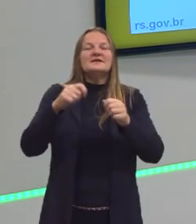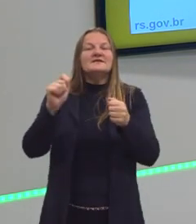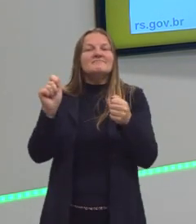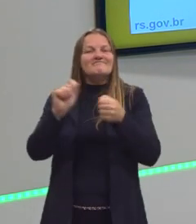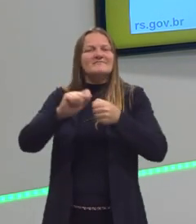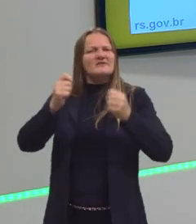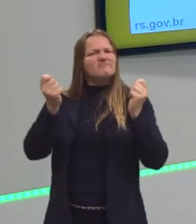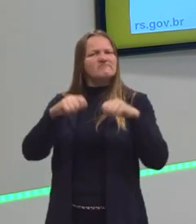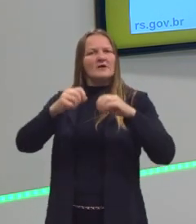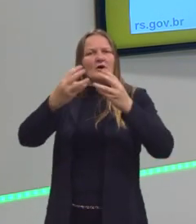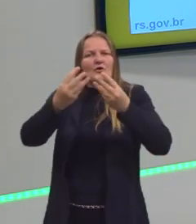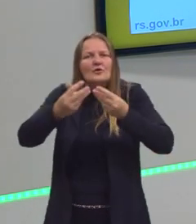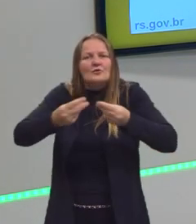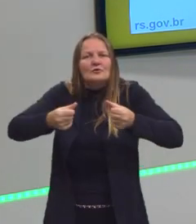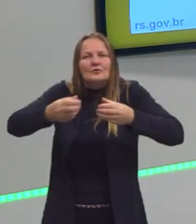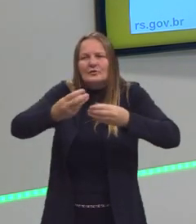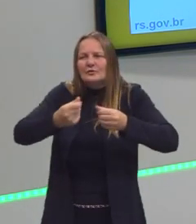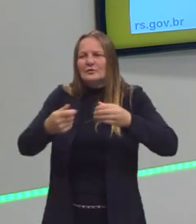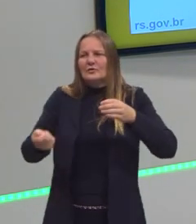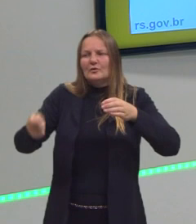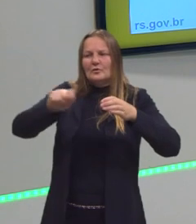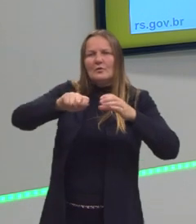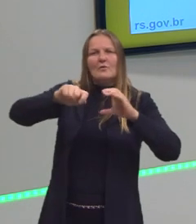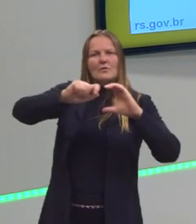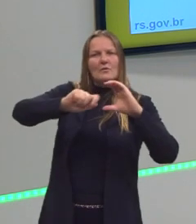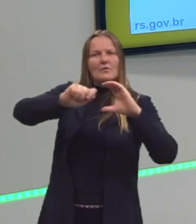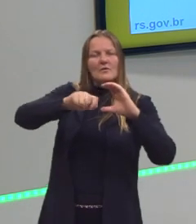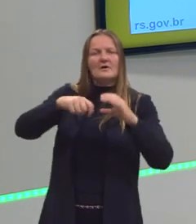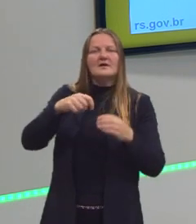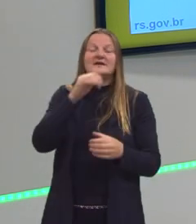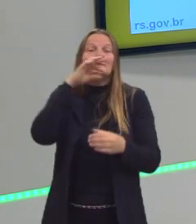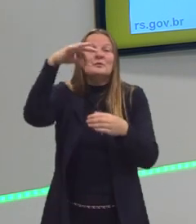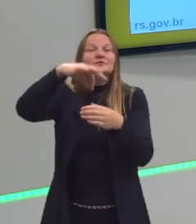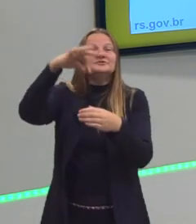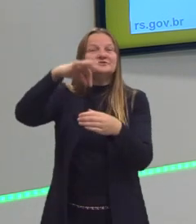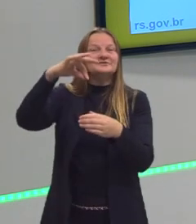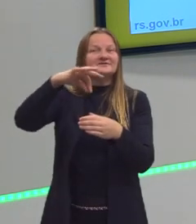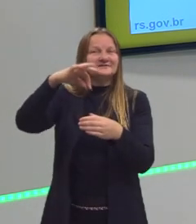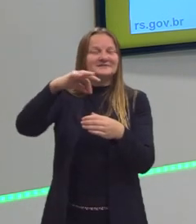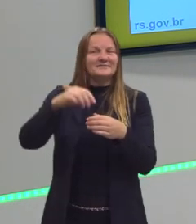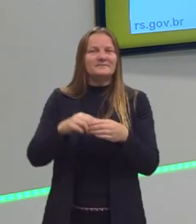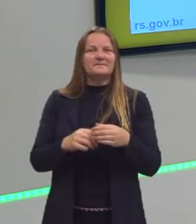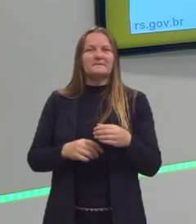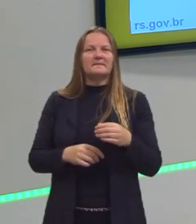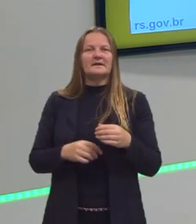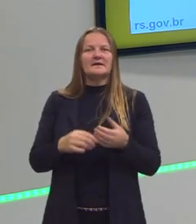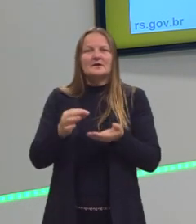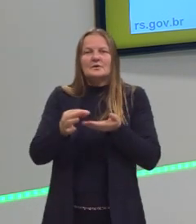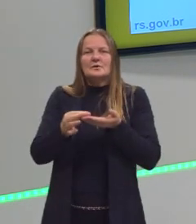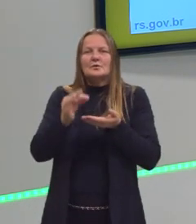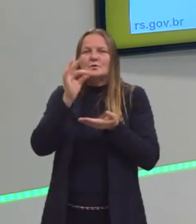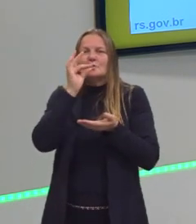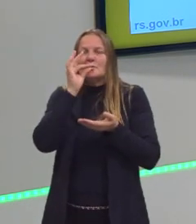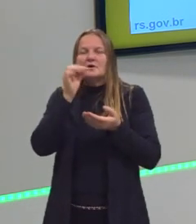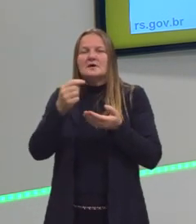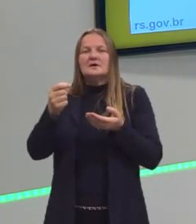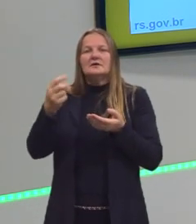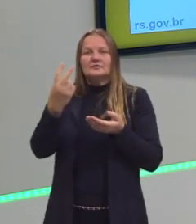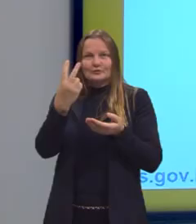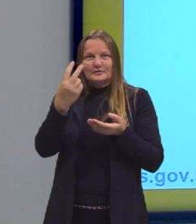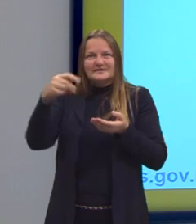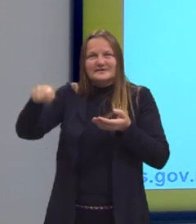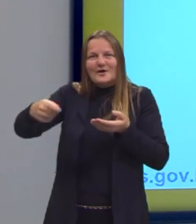Quando a gente vai fazer um... vai adoçar o nosso café ou o nosso chá, eu coloco ali duas xícaras de açúcar para uma...